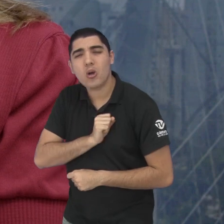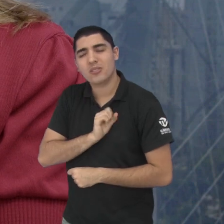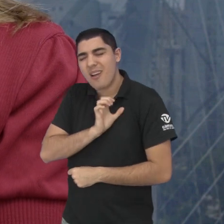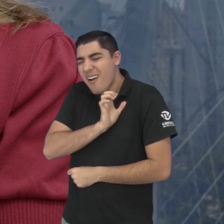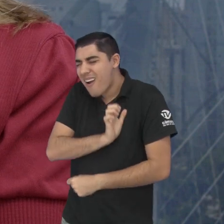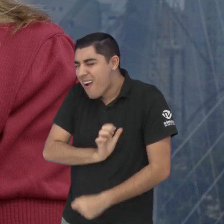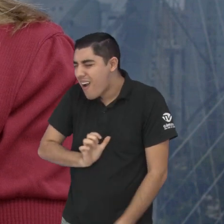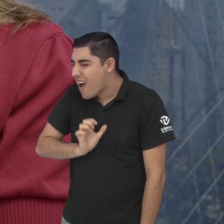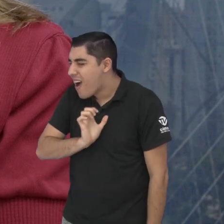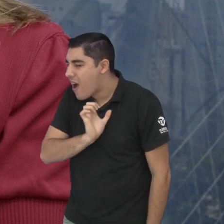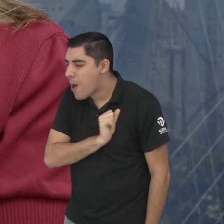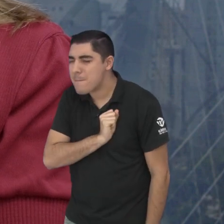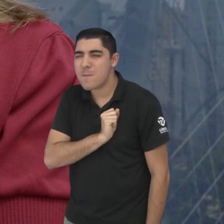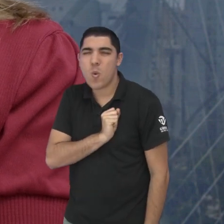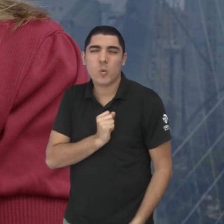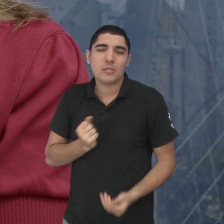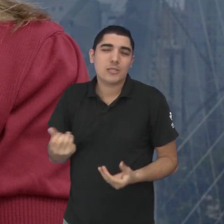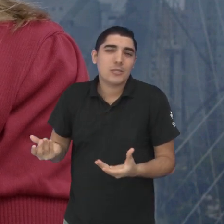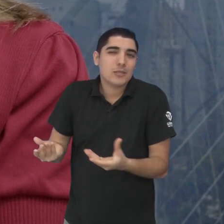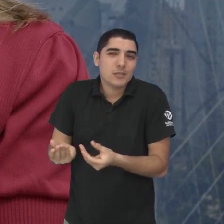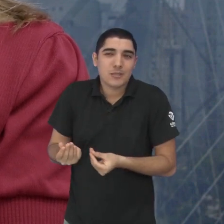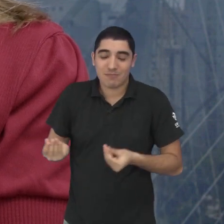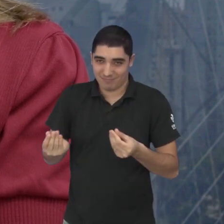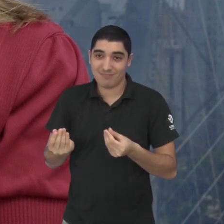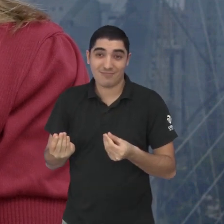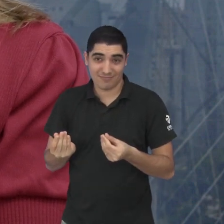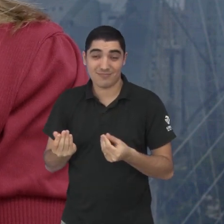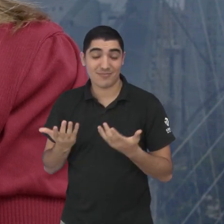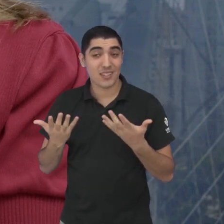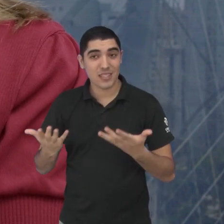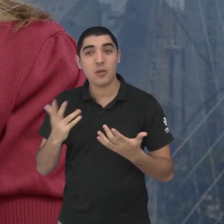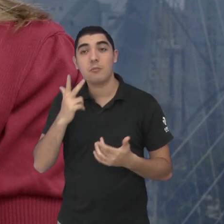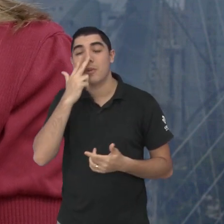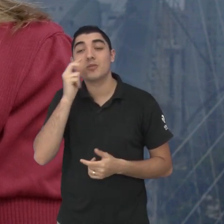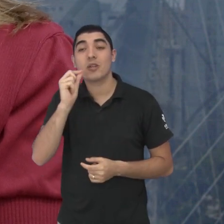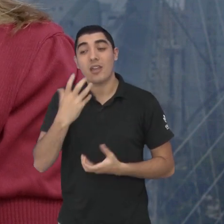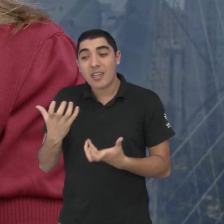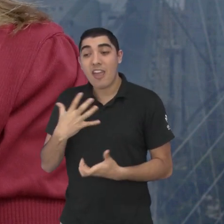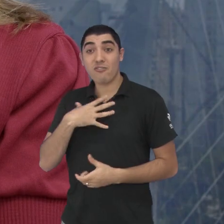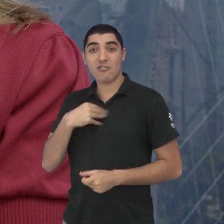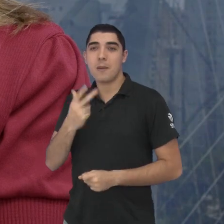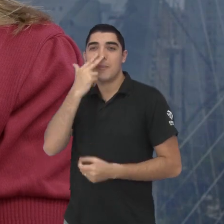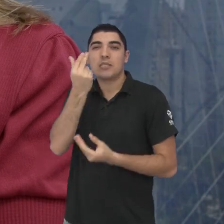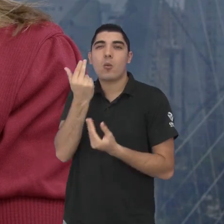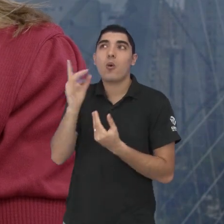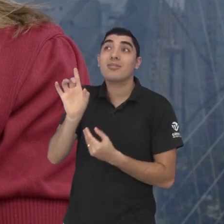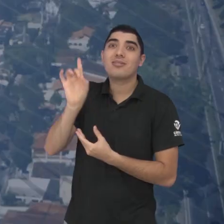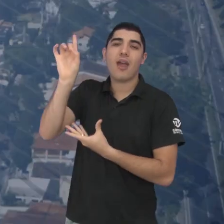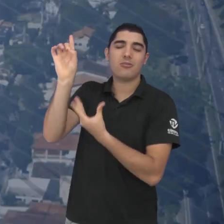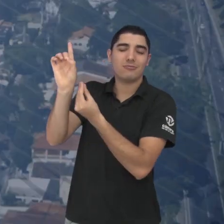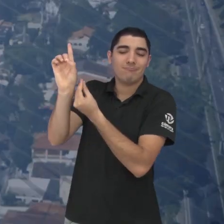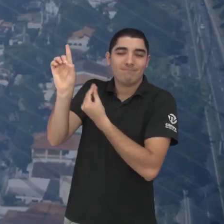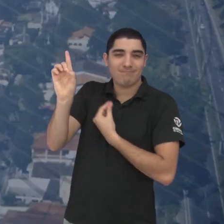incondicional, né? E aí, então, desejam ter esse filho de uma forma muito genuína mesmo.